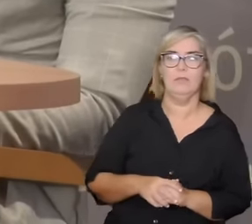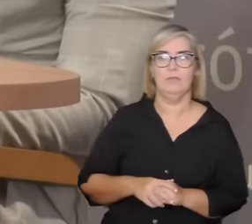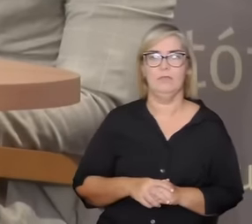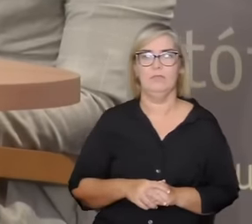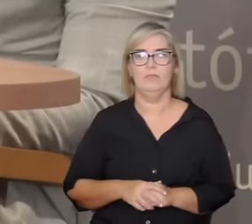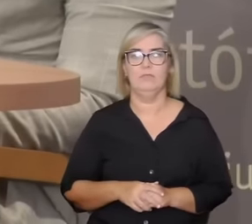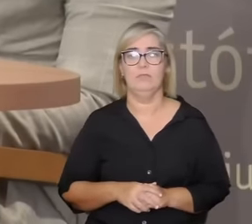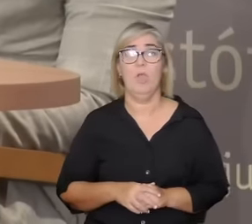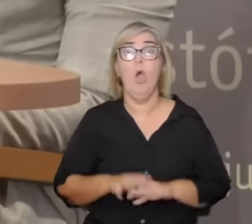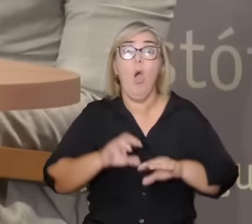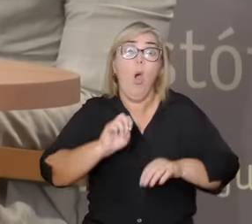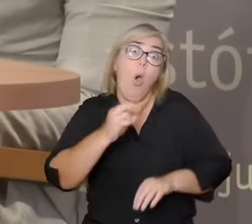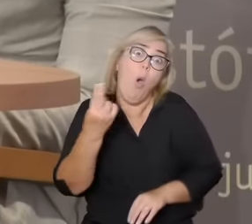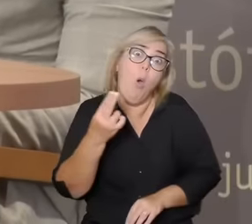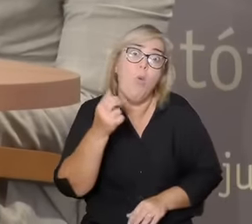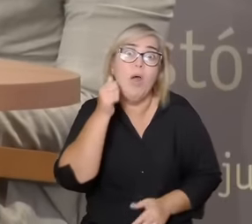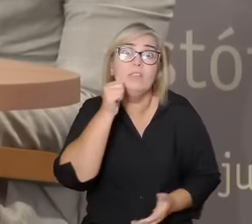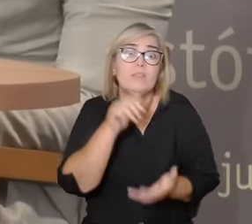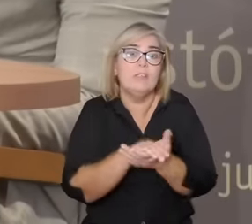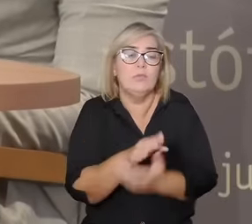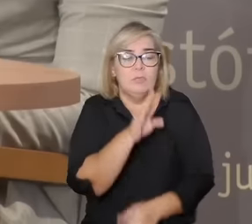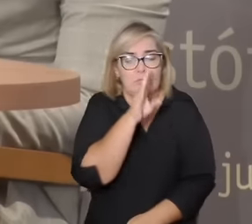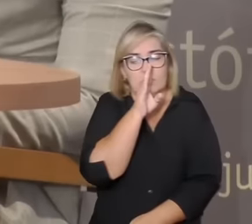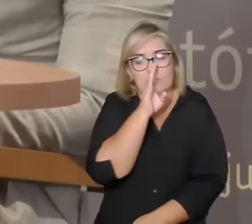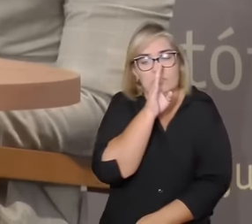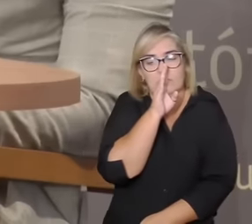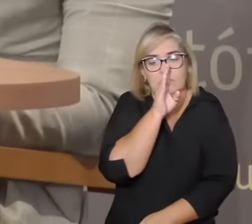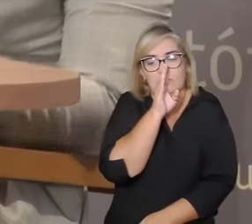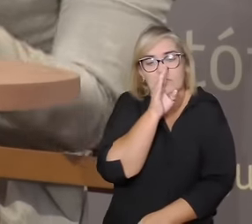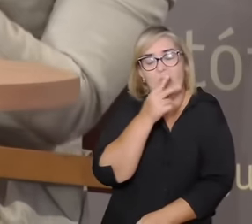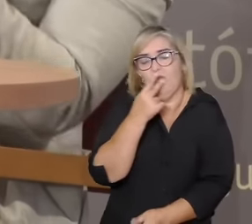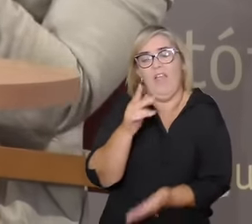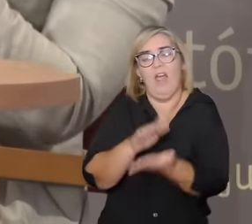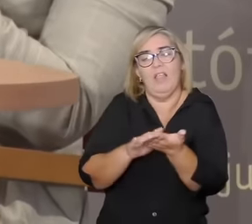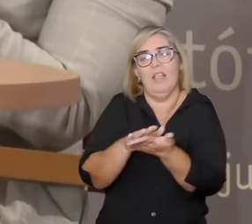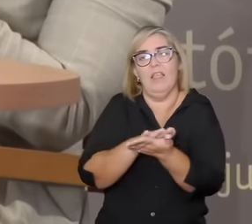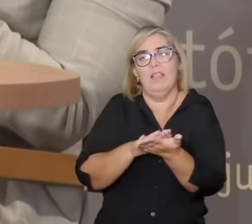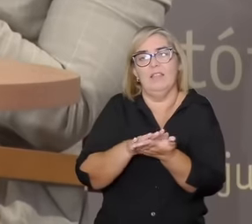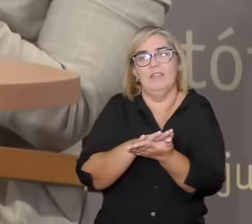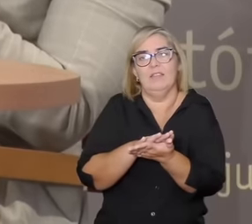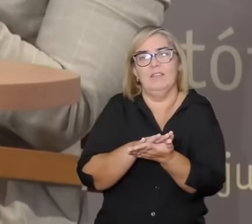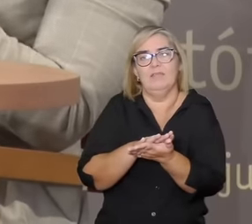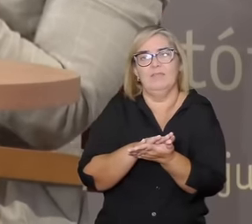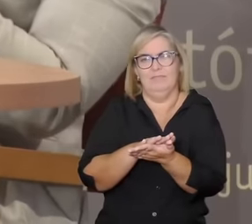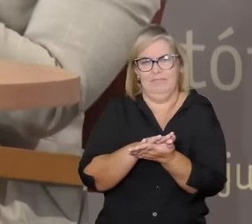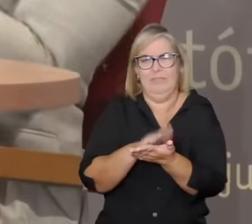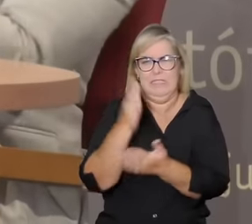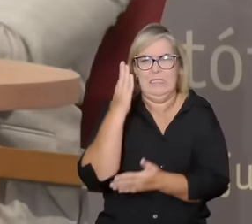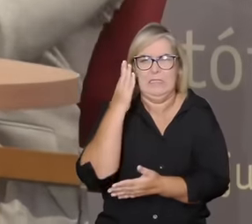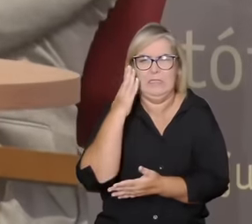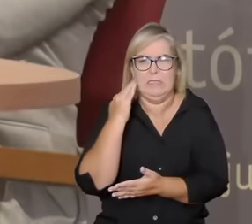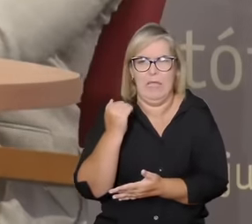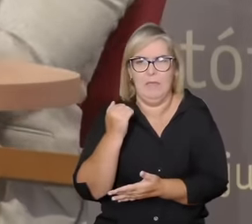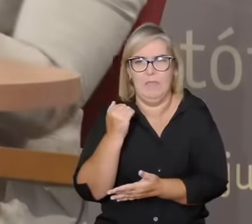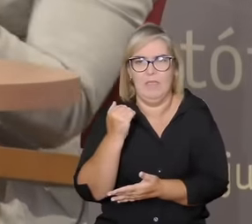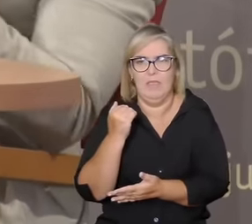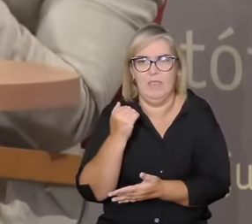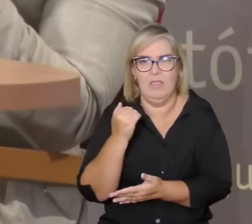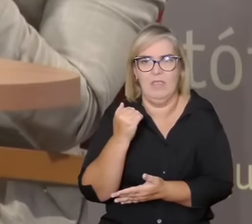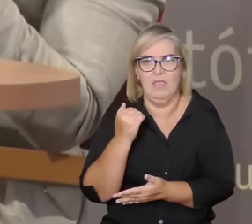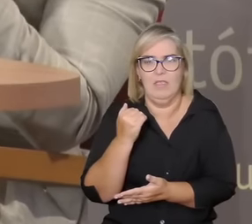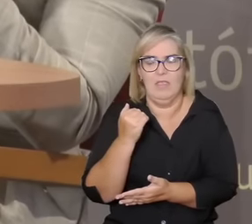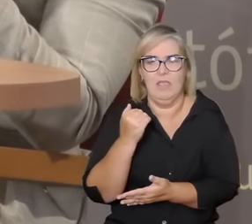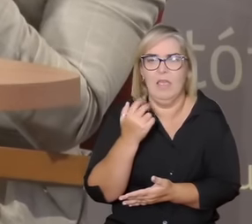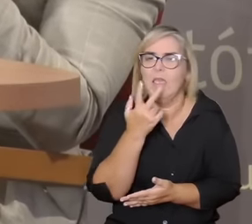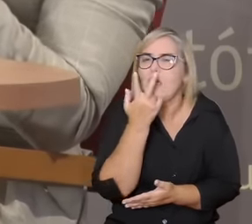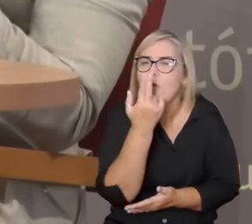responder isso não estou bem eu estou assim requer autoconexão para dizer que passo você pode dar com